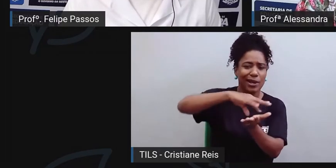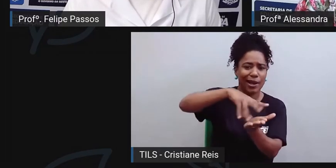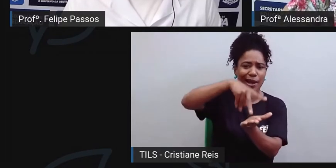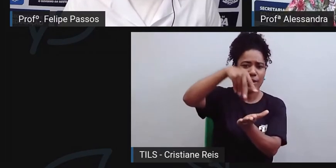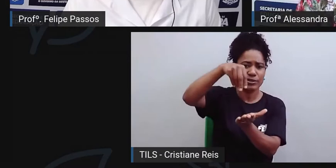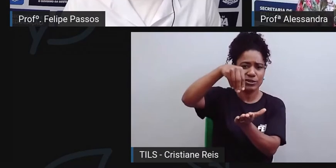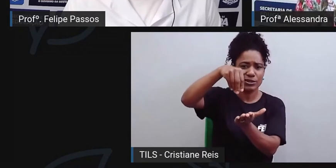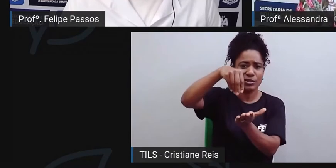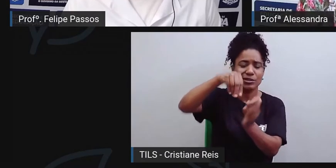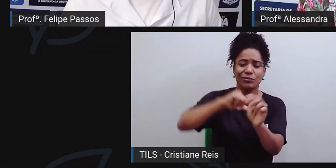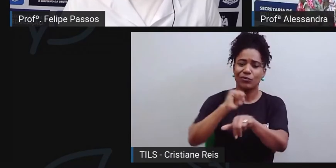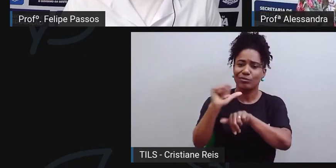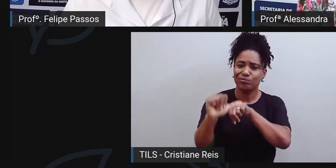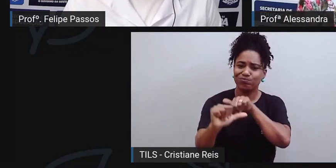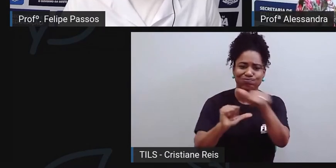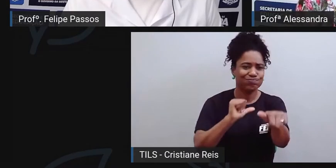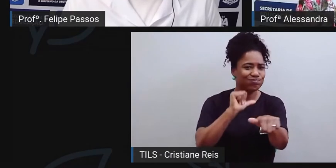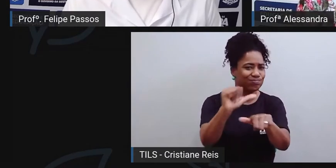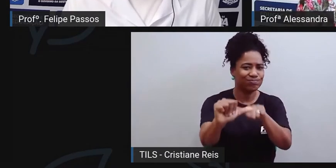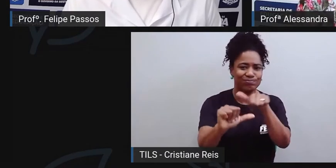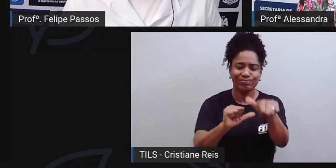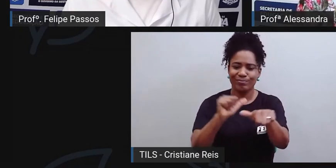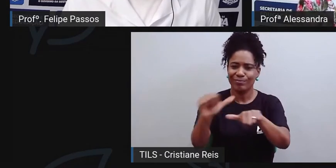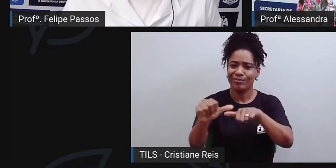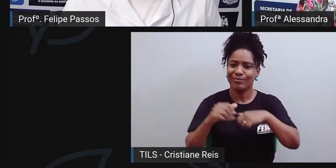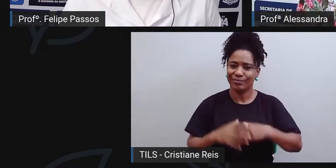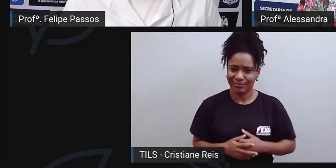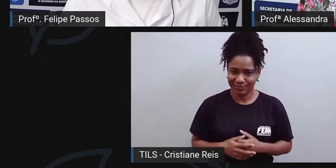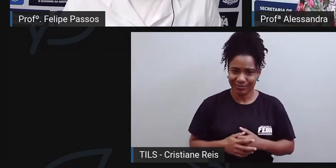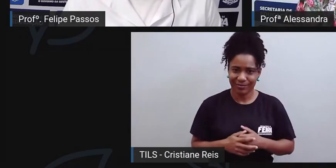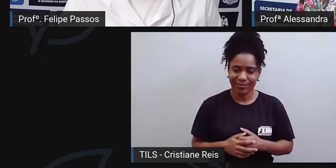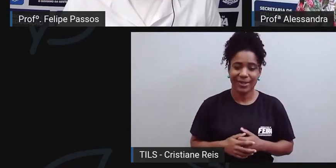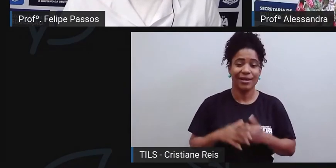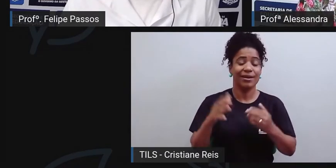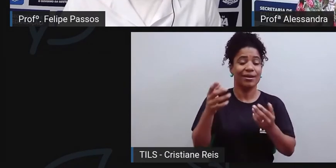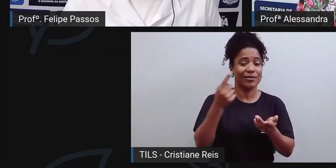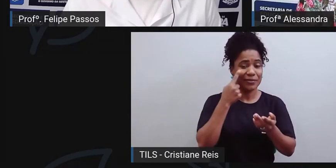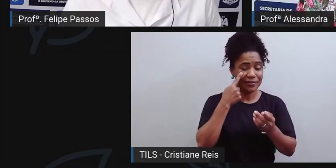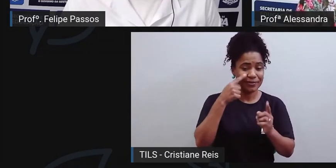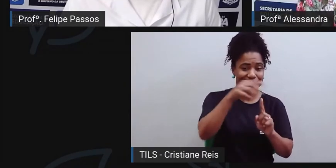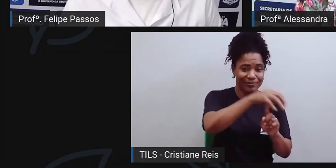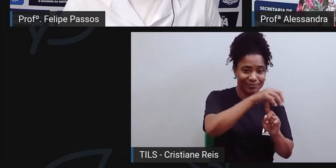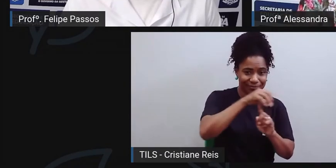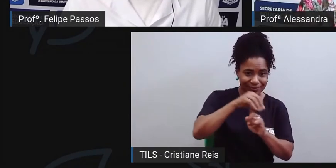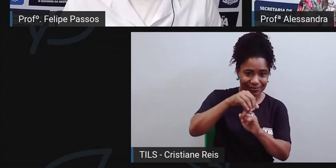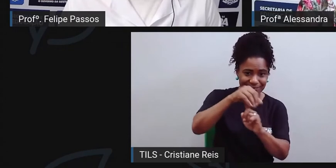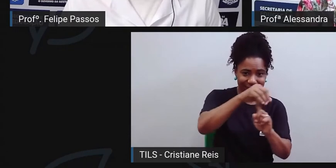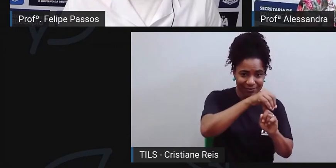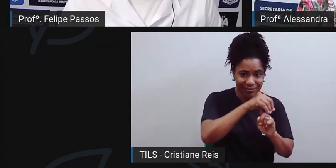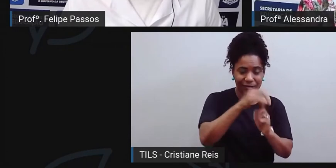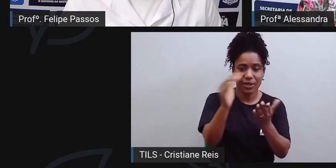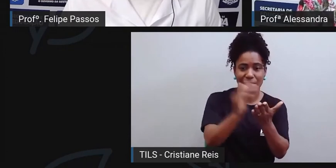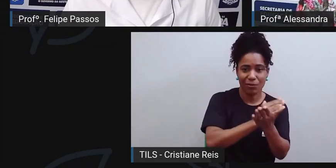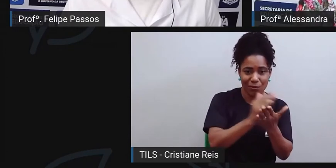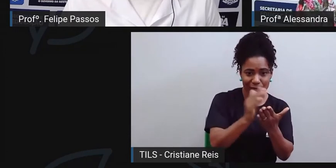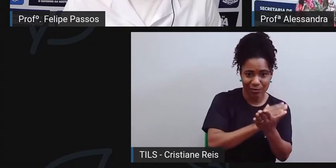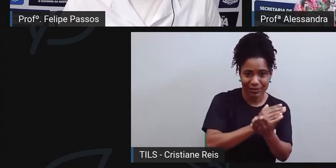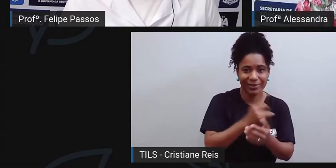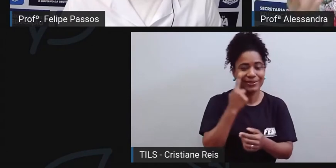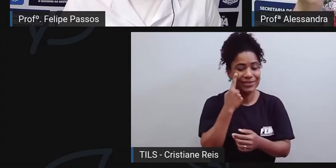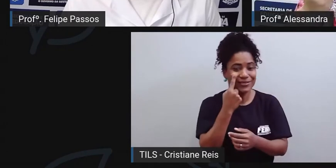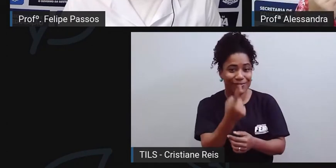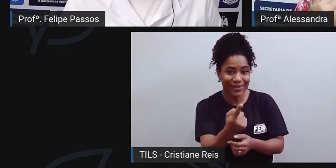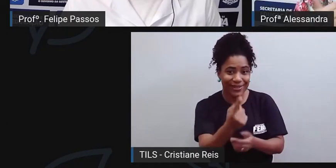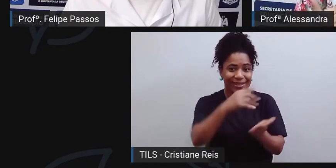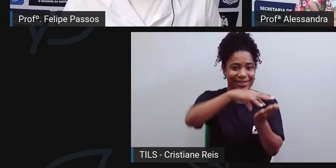O que a gente percebe na feira é que a gente ainda tem, em algumas feiras, gente consegue ver que o